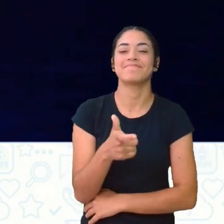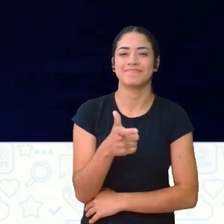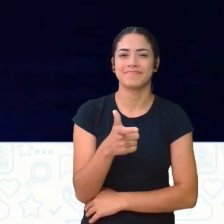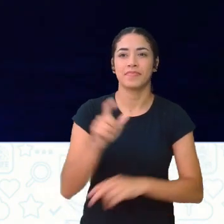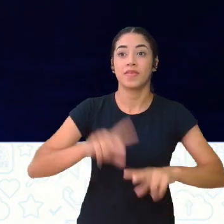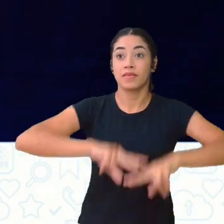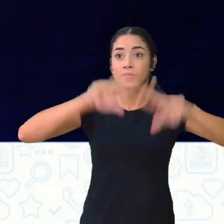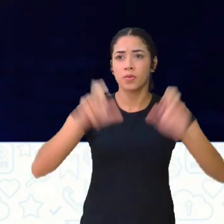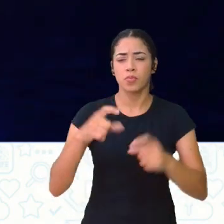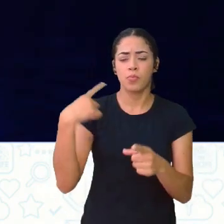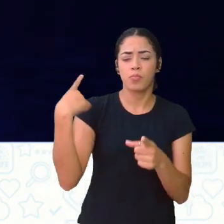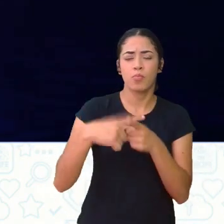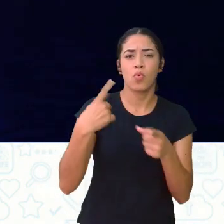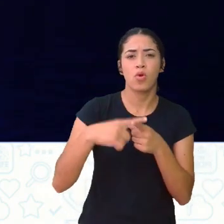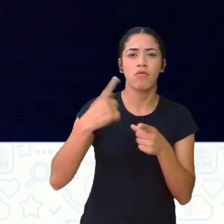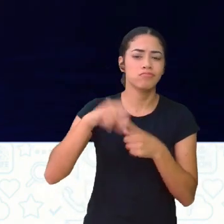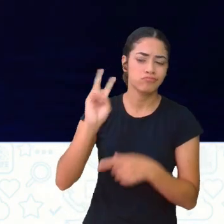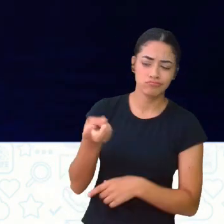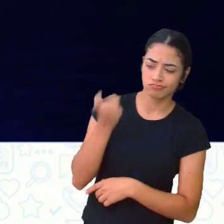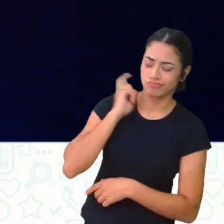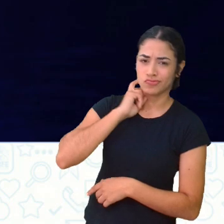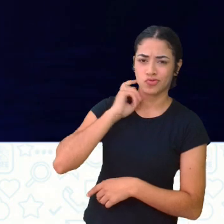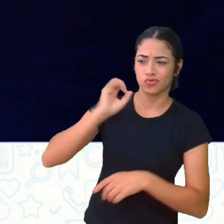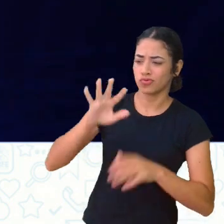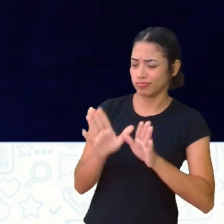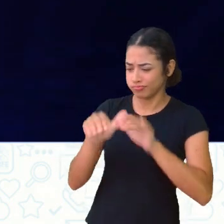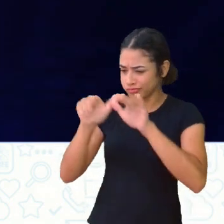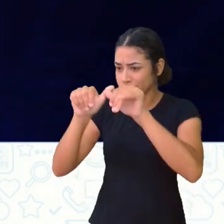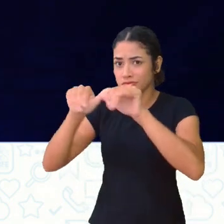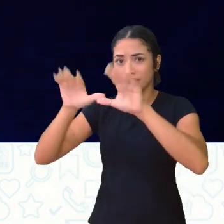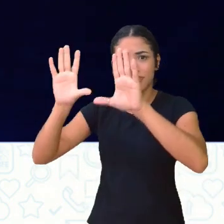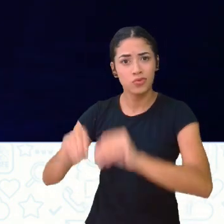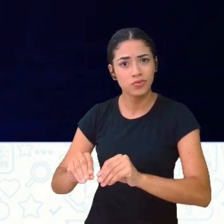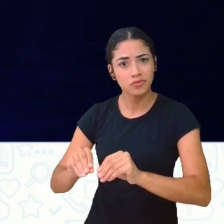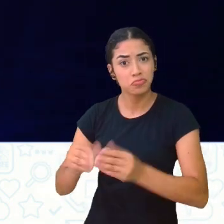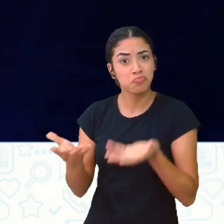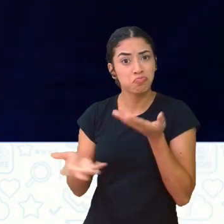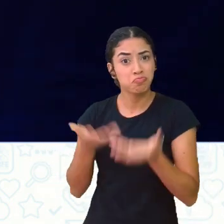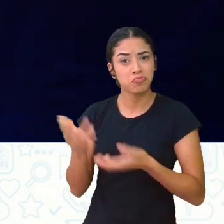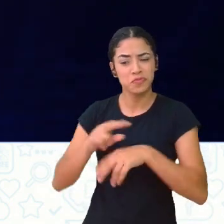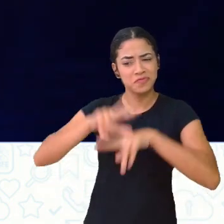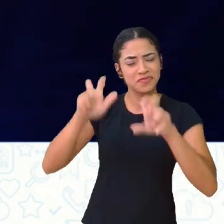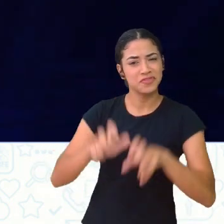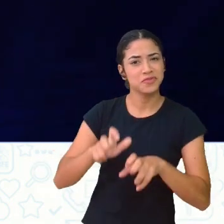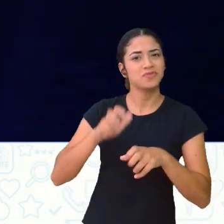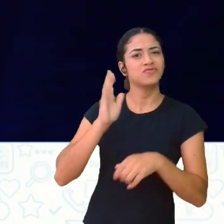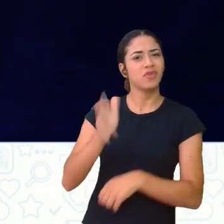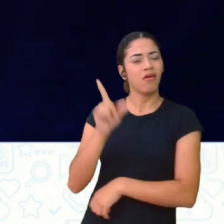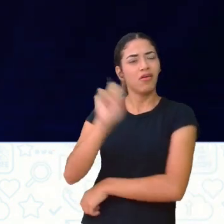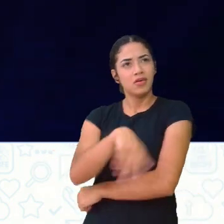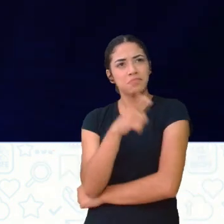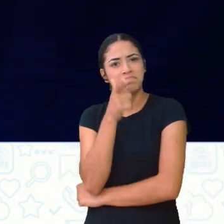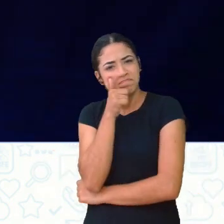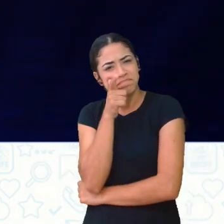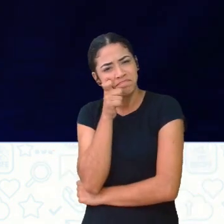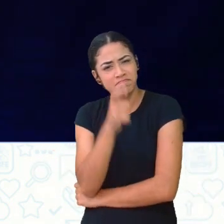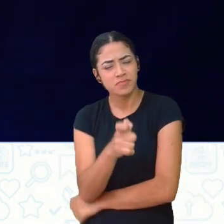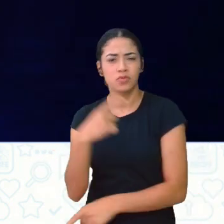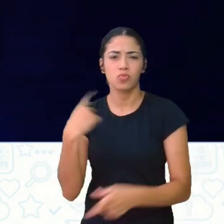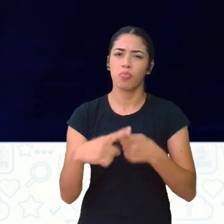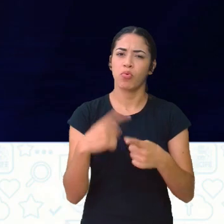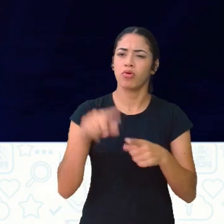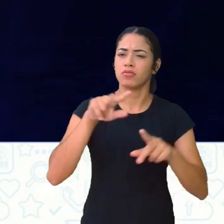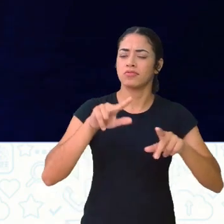intitulada Por que o morcego só voa de noite? O título já é bem intrigante, né? A gente vai entender por